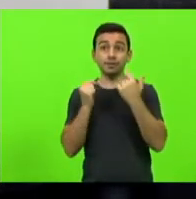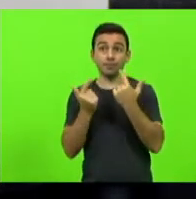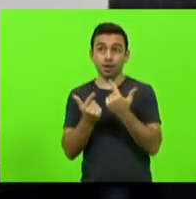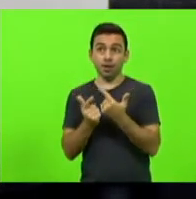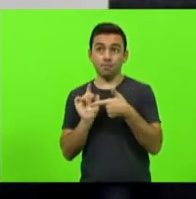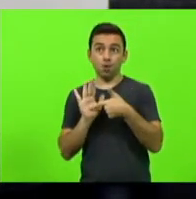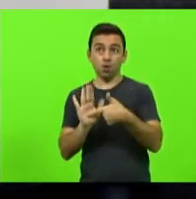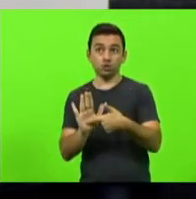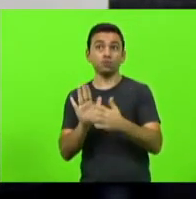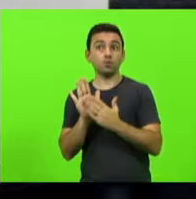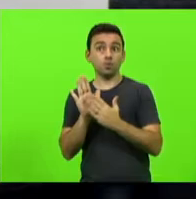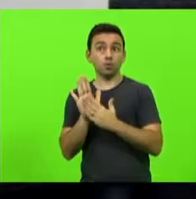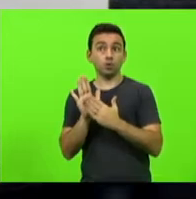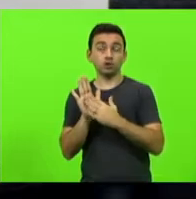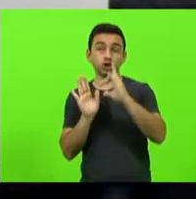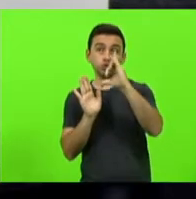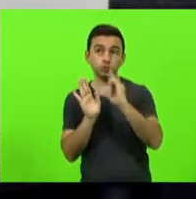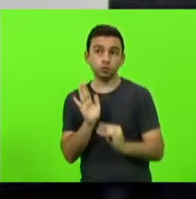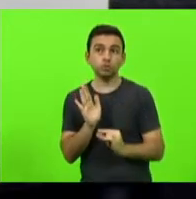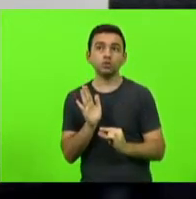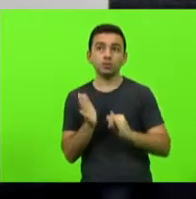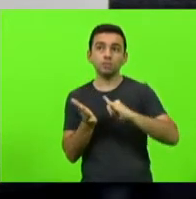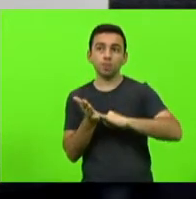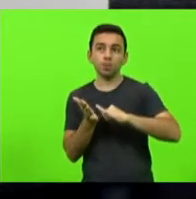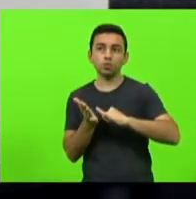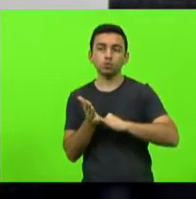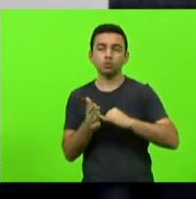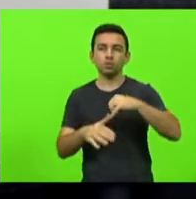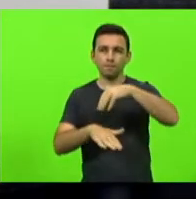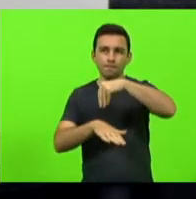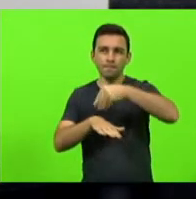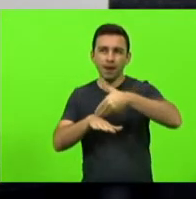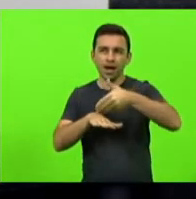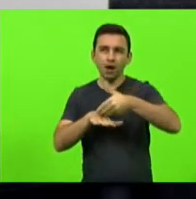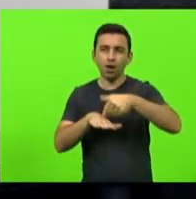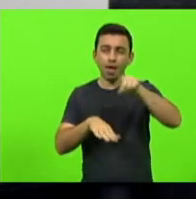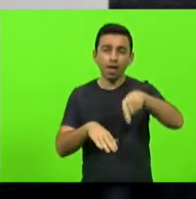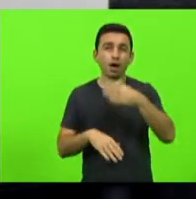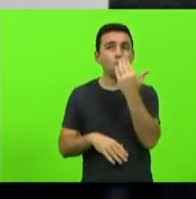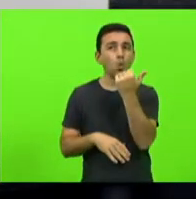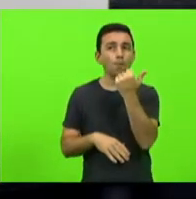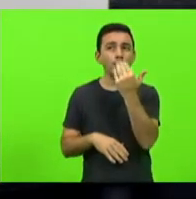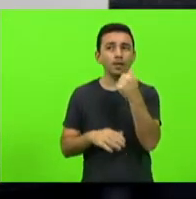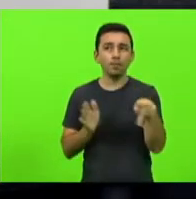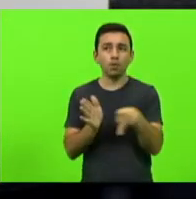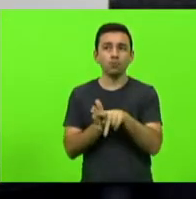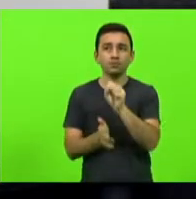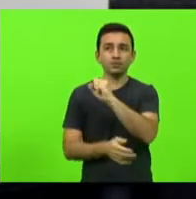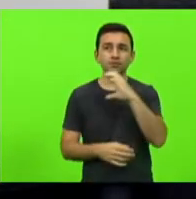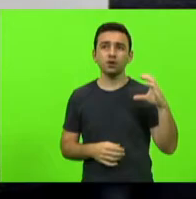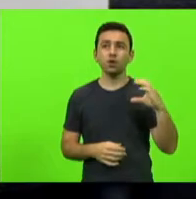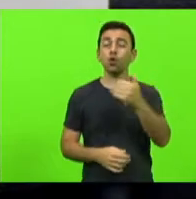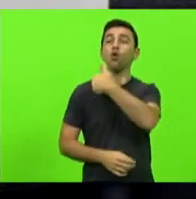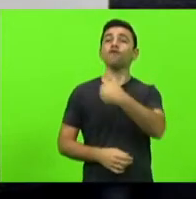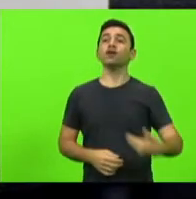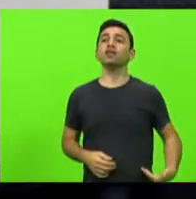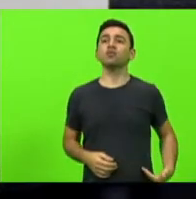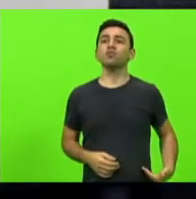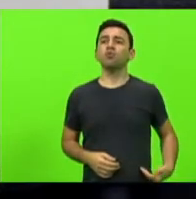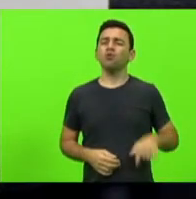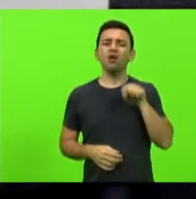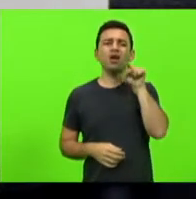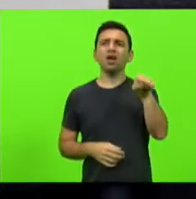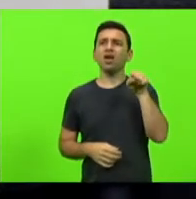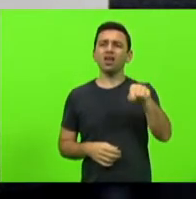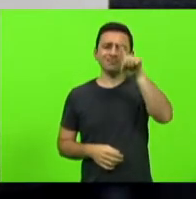reduzir o imposto sobre os derivados do trigo que é a comida do catarinense e o governador veta. Veta o leite